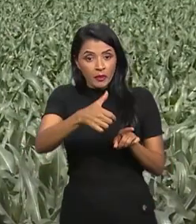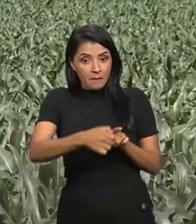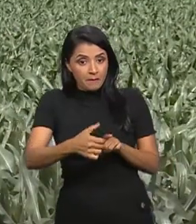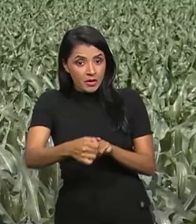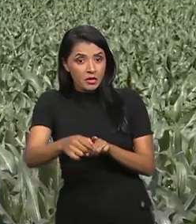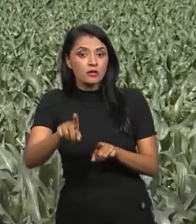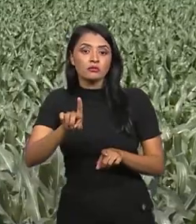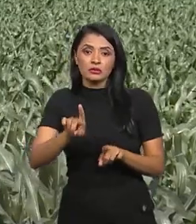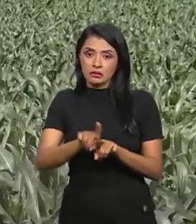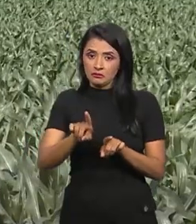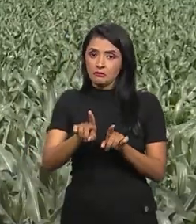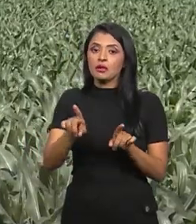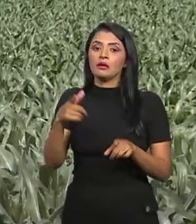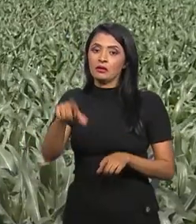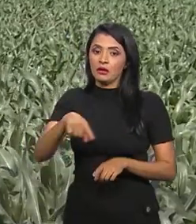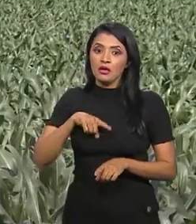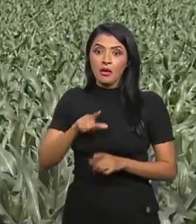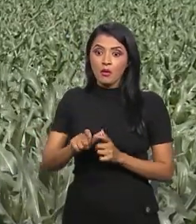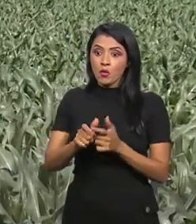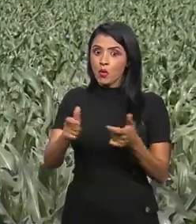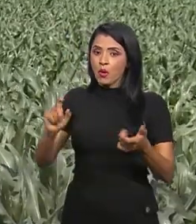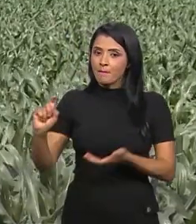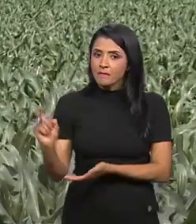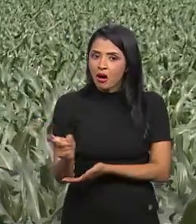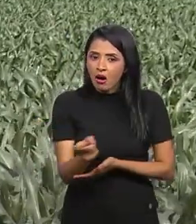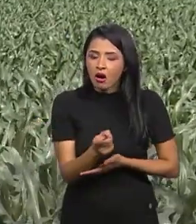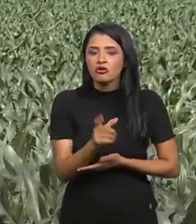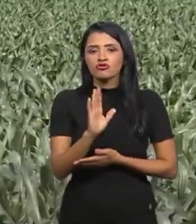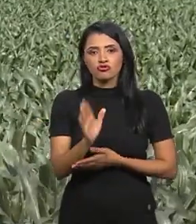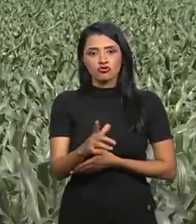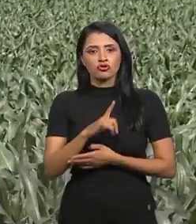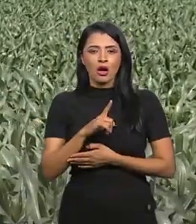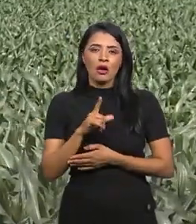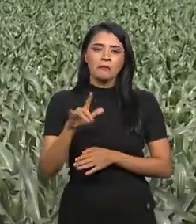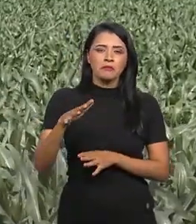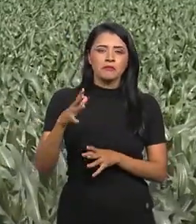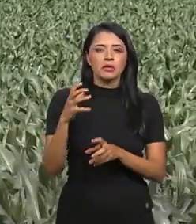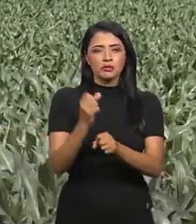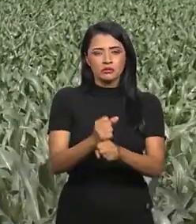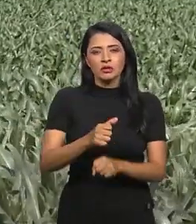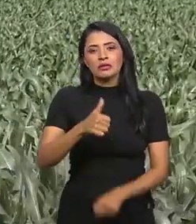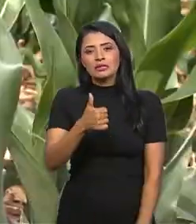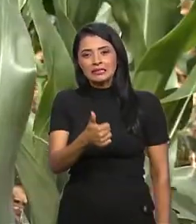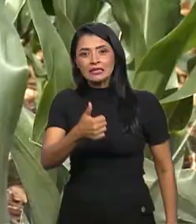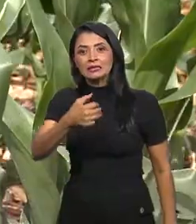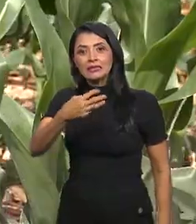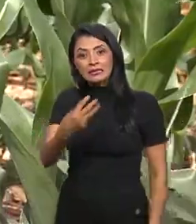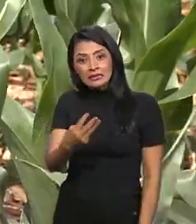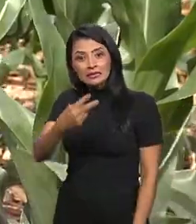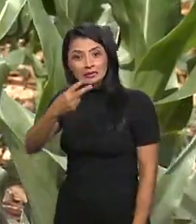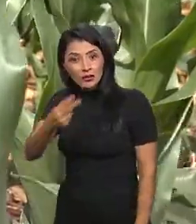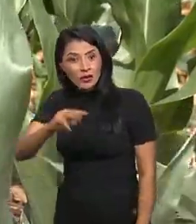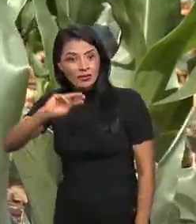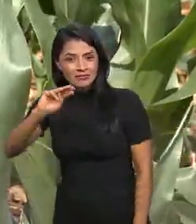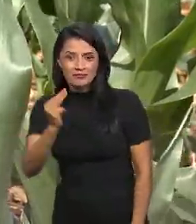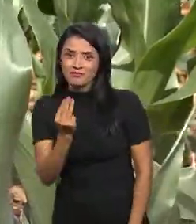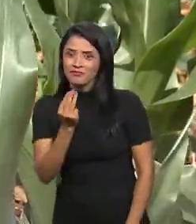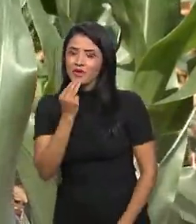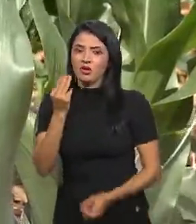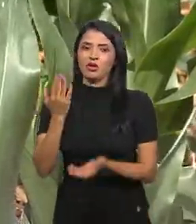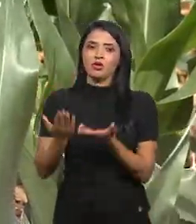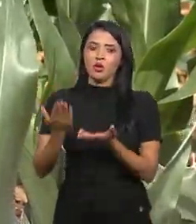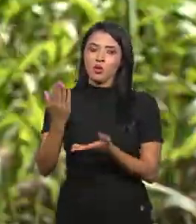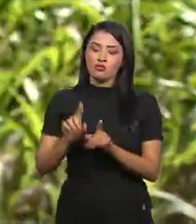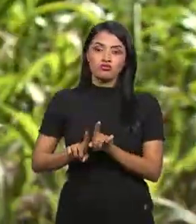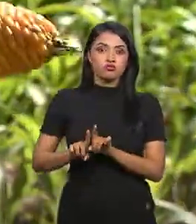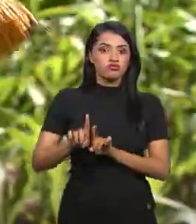espera a maior colheita já registrada. A produção deverá chegar a 132 milhões de toneladas, um